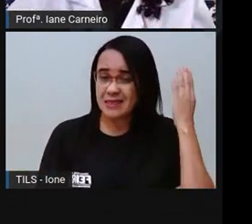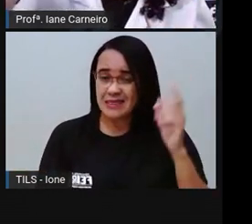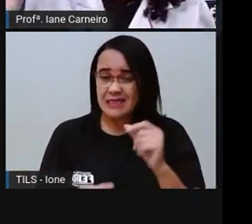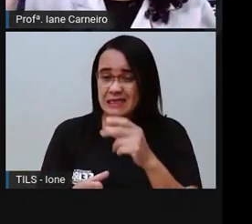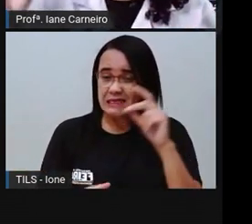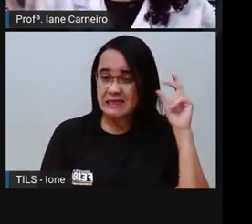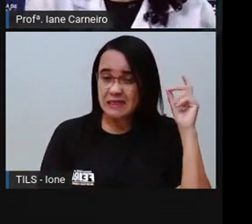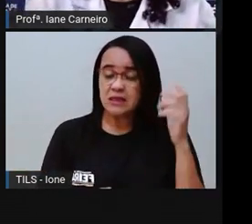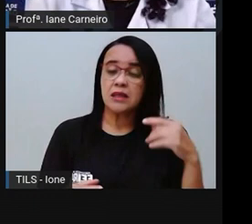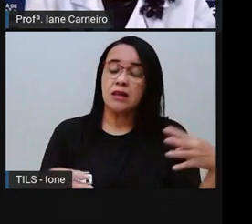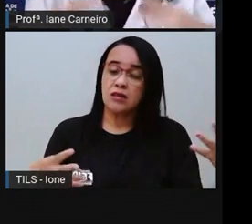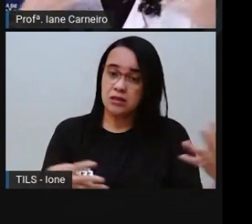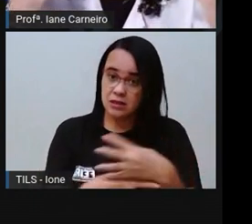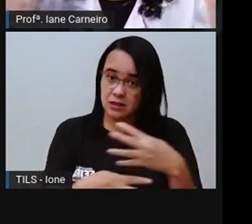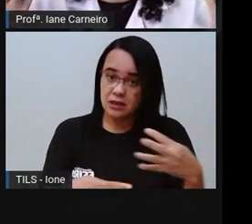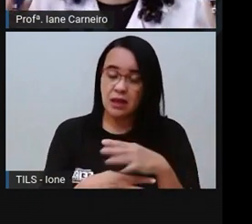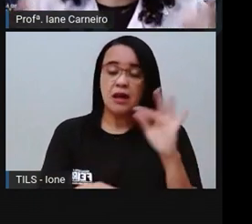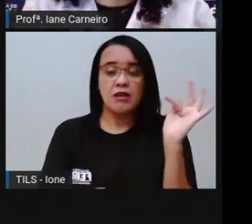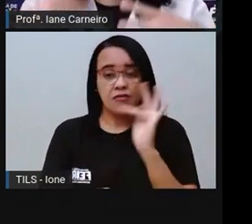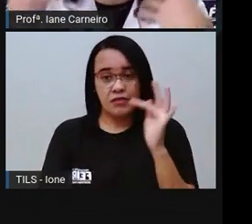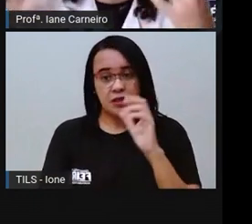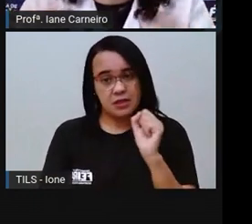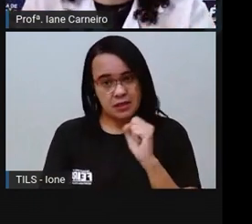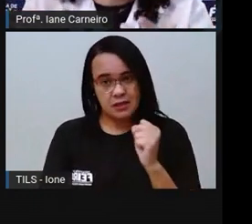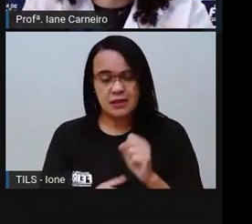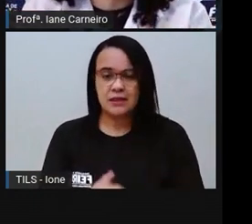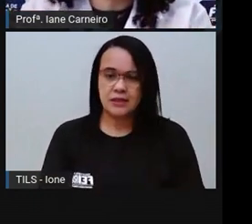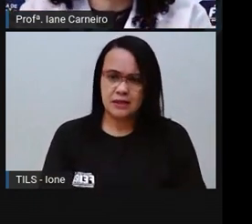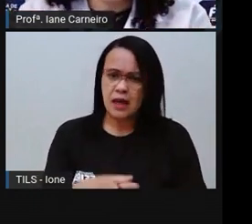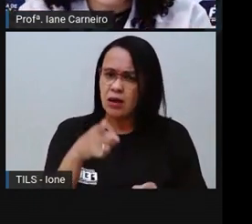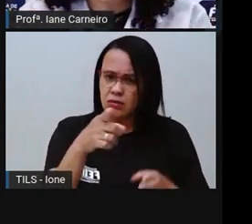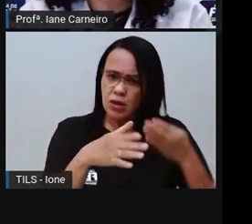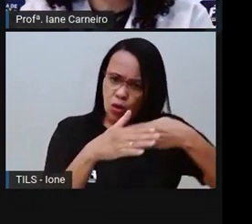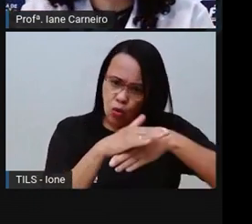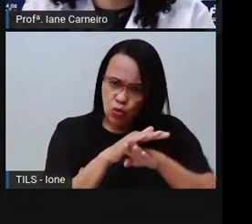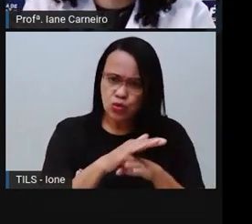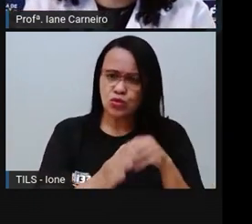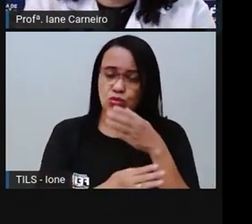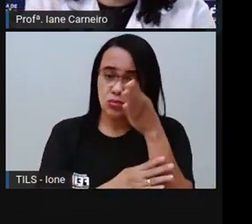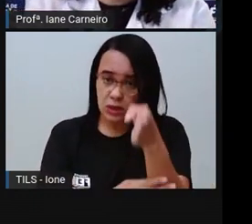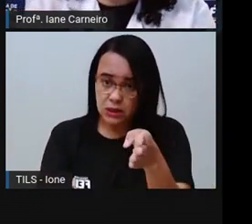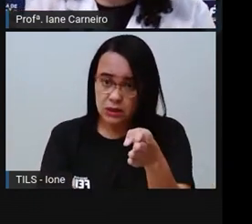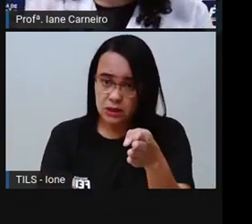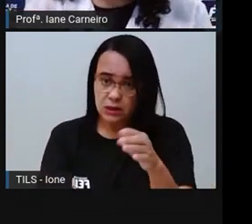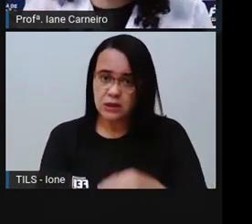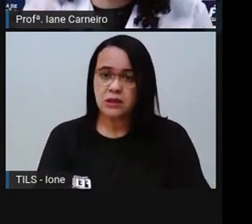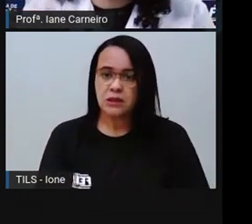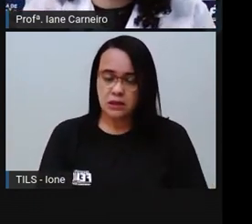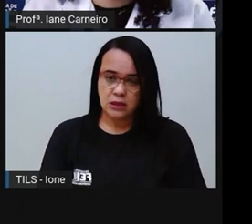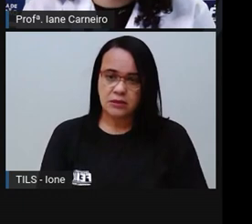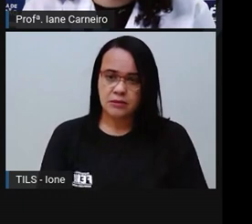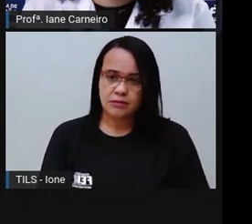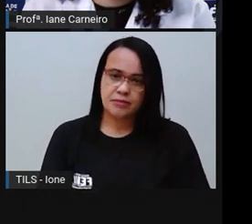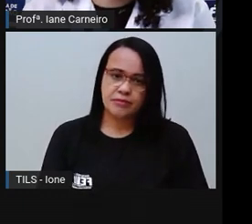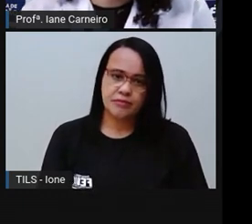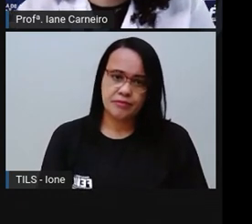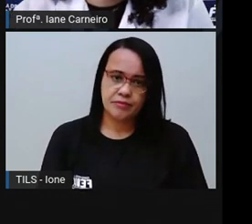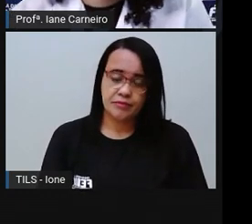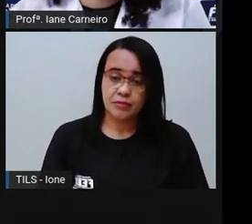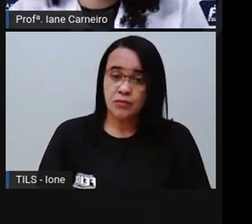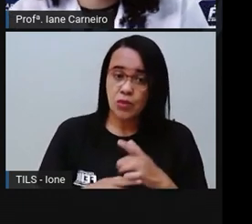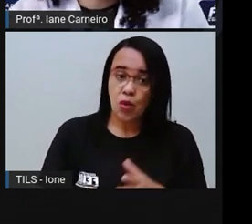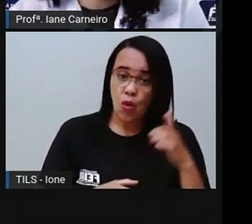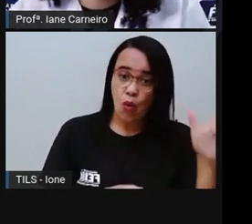espaço, vocês acham, vocês costumam ir nesse lugar? Pensa aí um pouquinho. Ó,